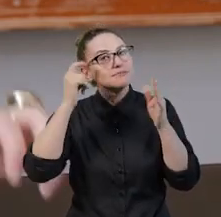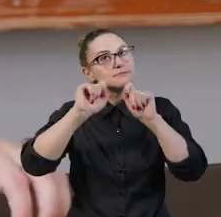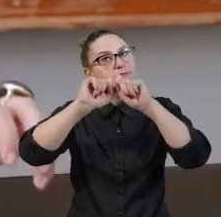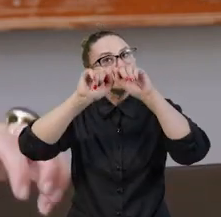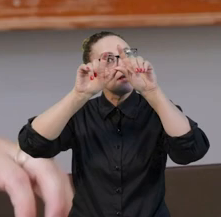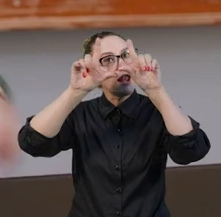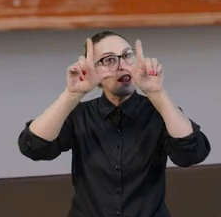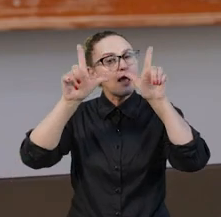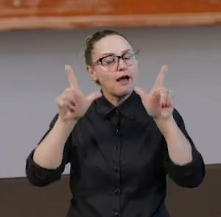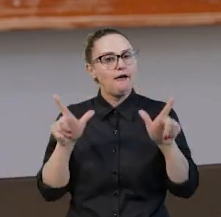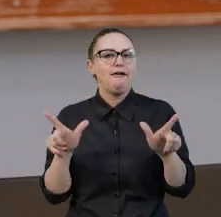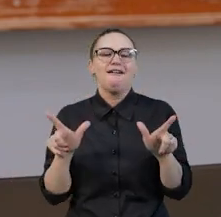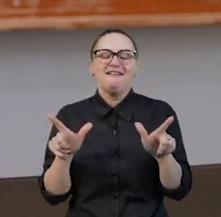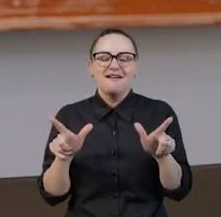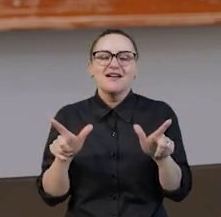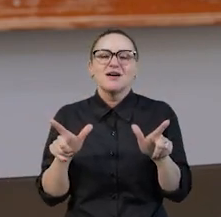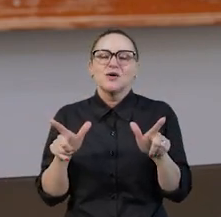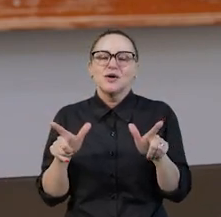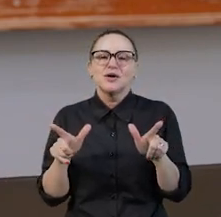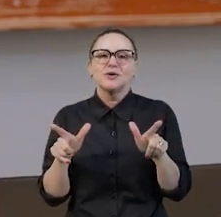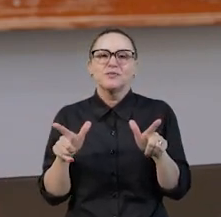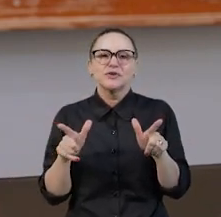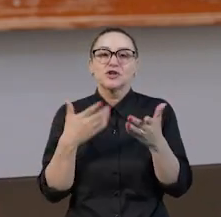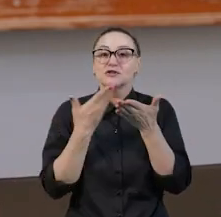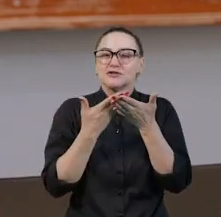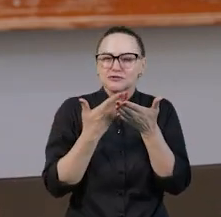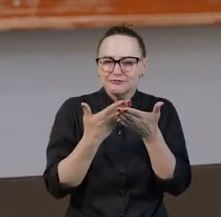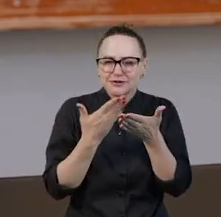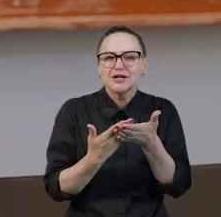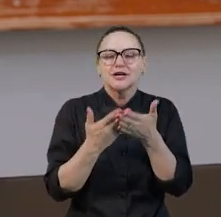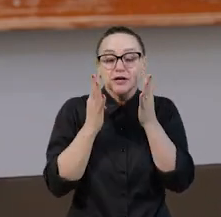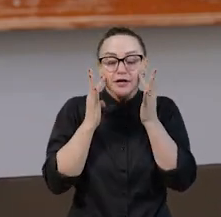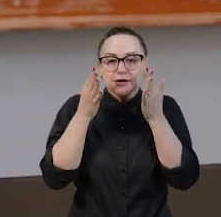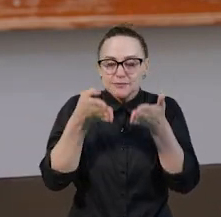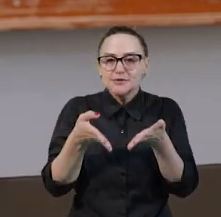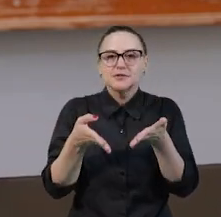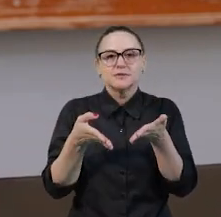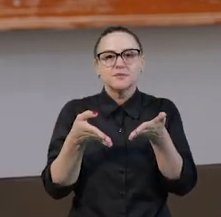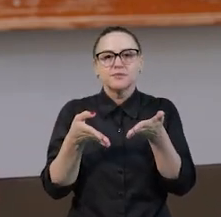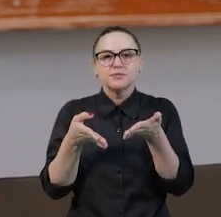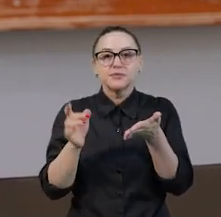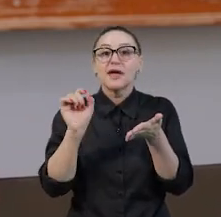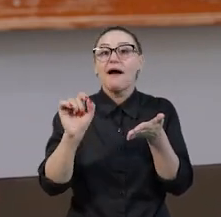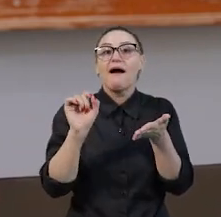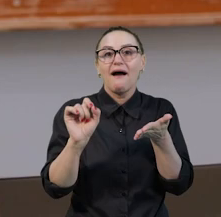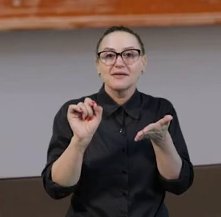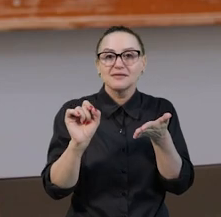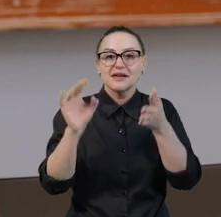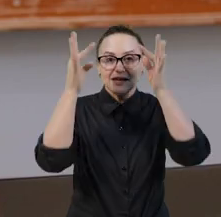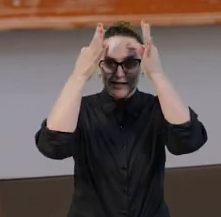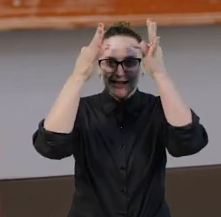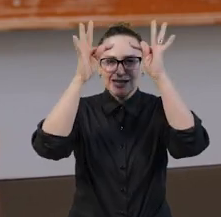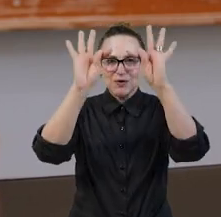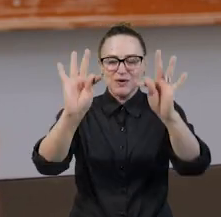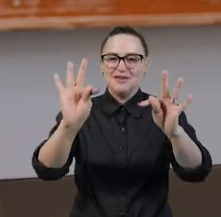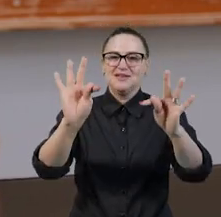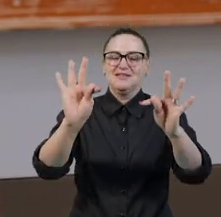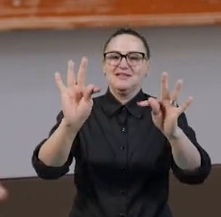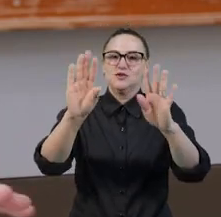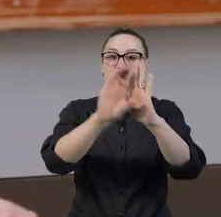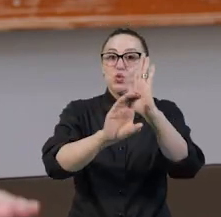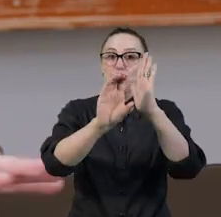numa das questões que nós estudamos com bastante ênfase na disciplina, que são as questões das teorias do currículo.